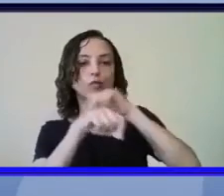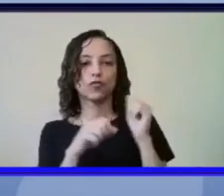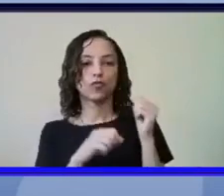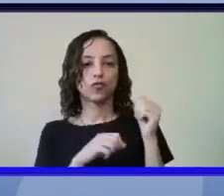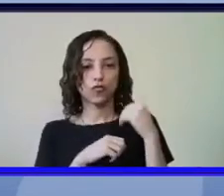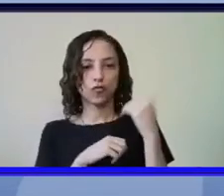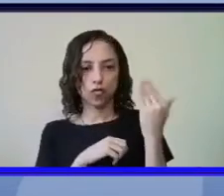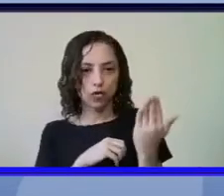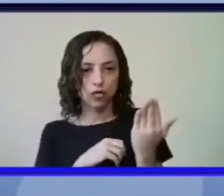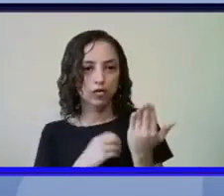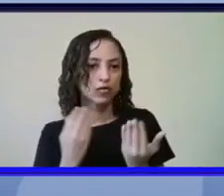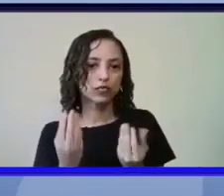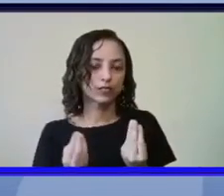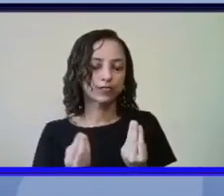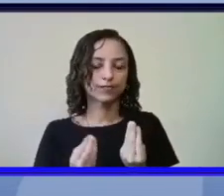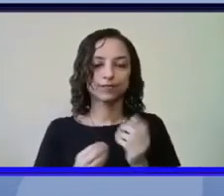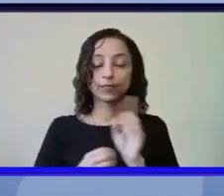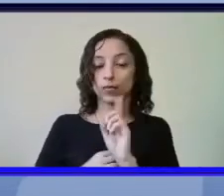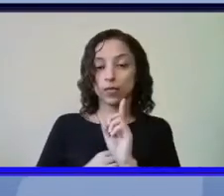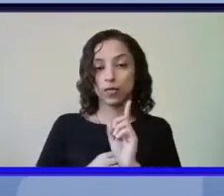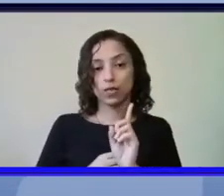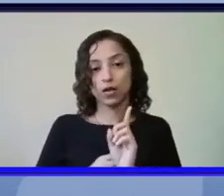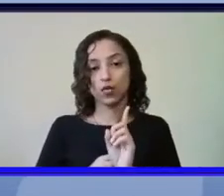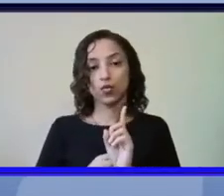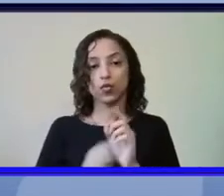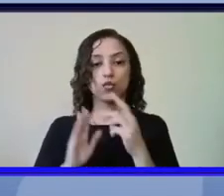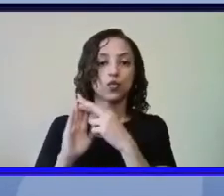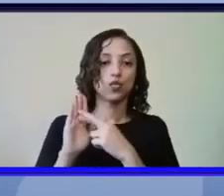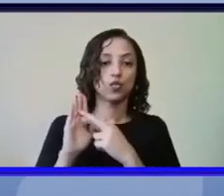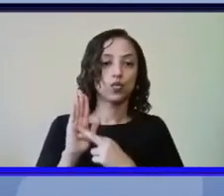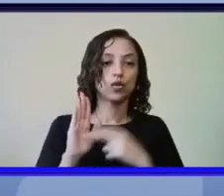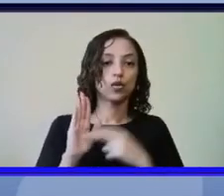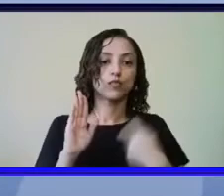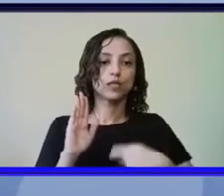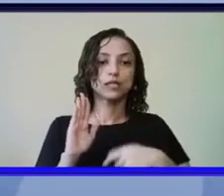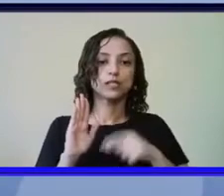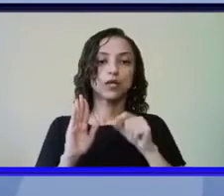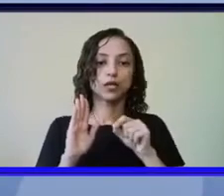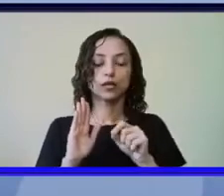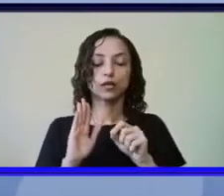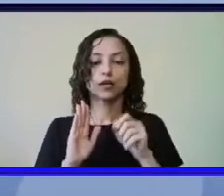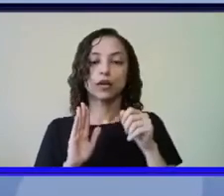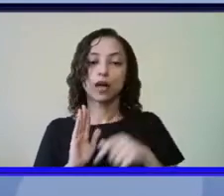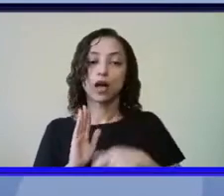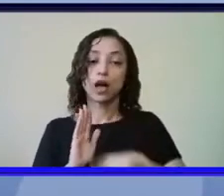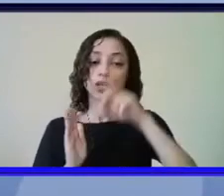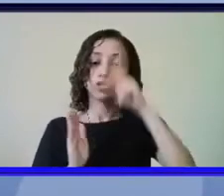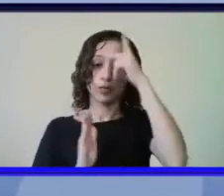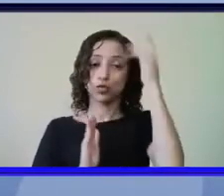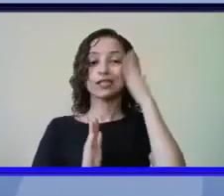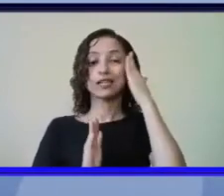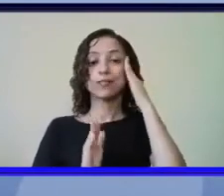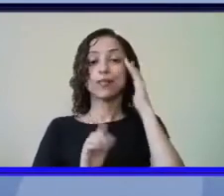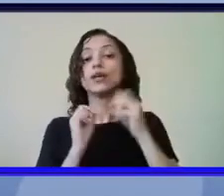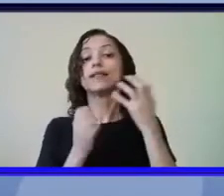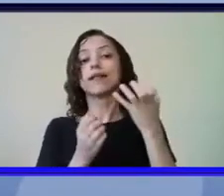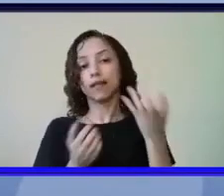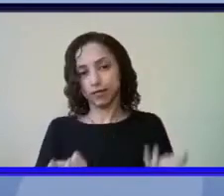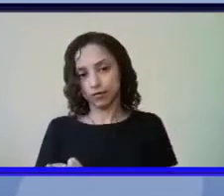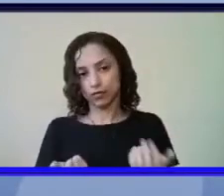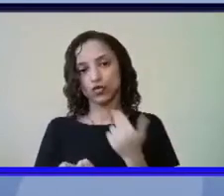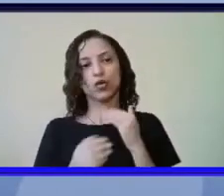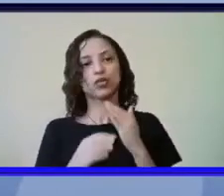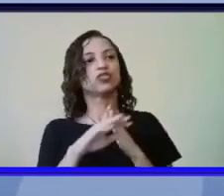não o pré-requisito é a pessoa já saber o que ele vai buscar ele não podia